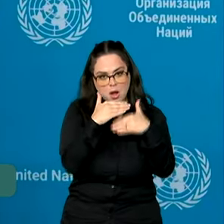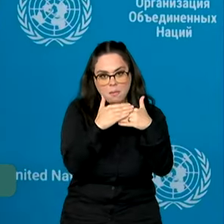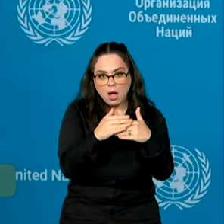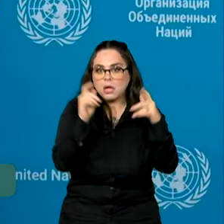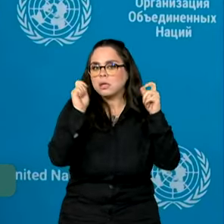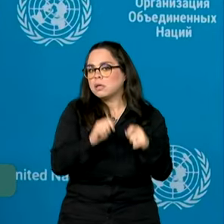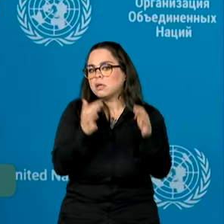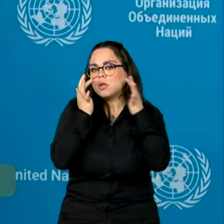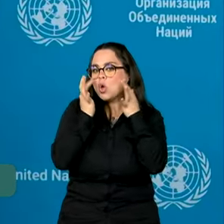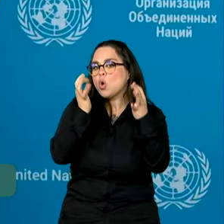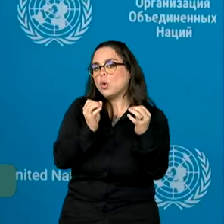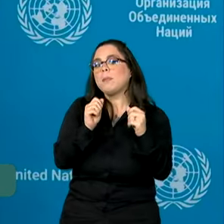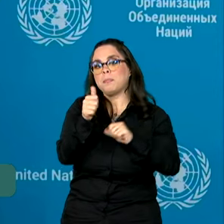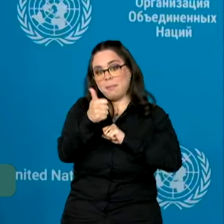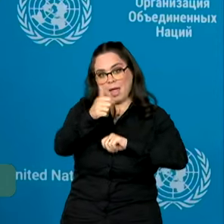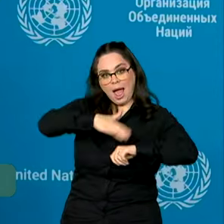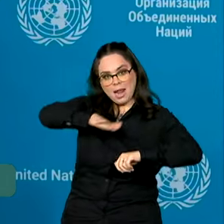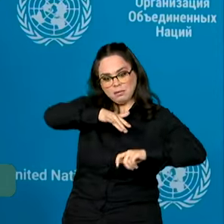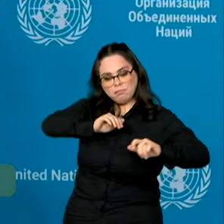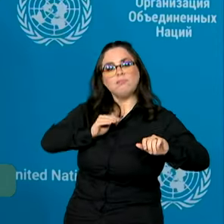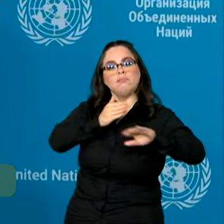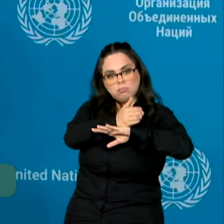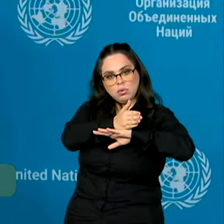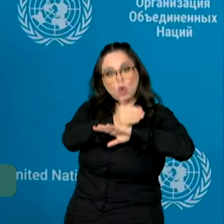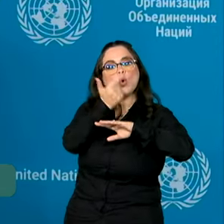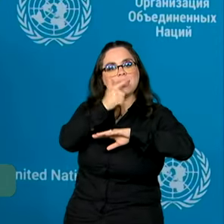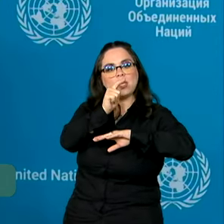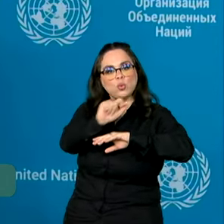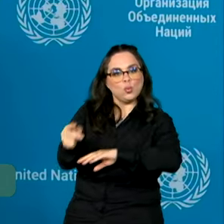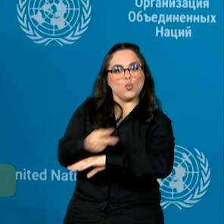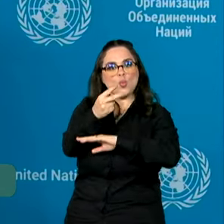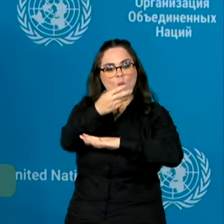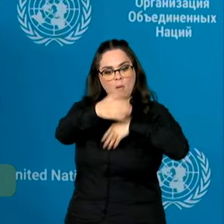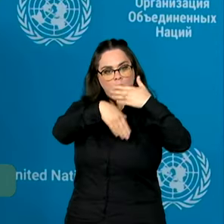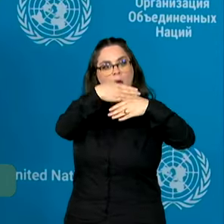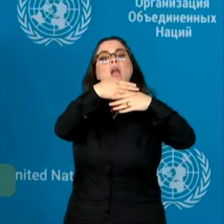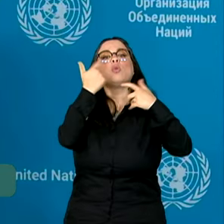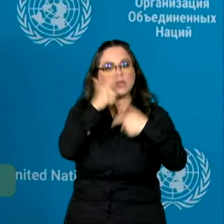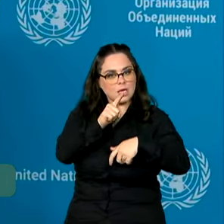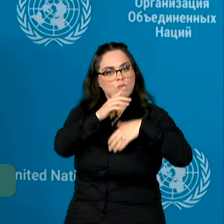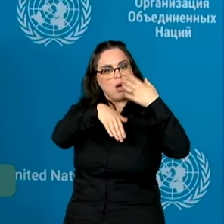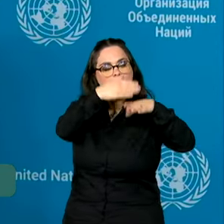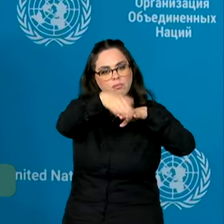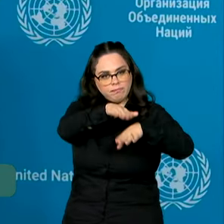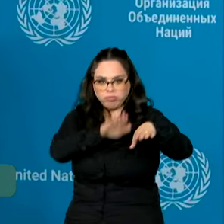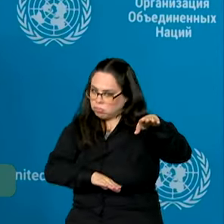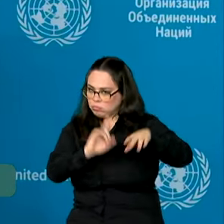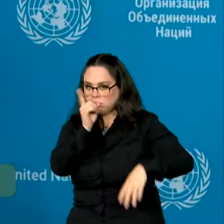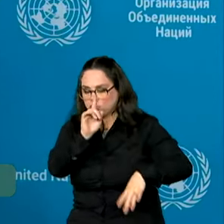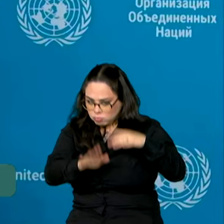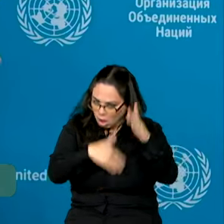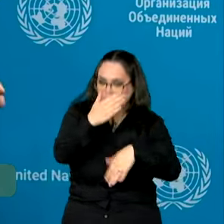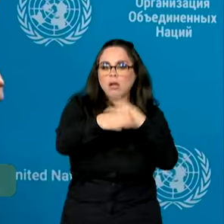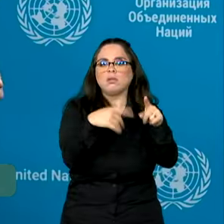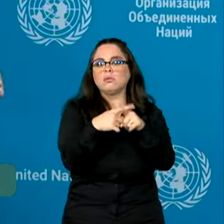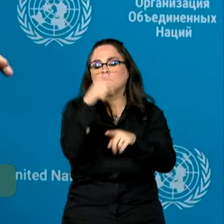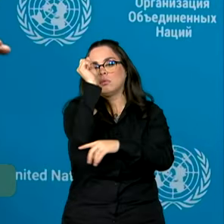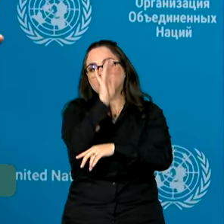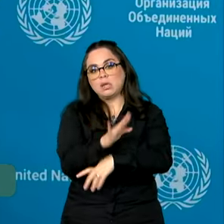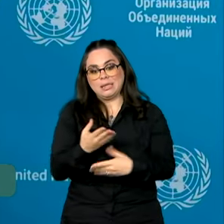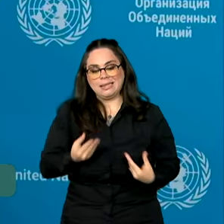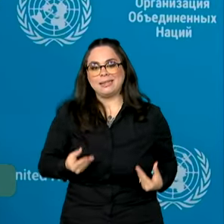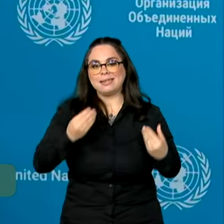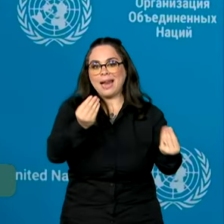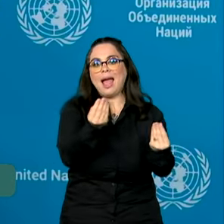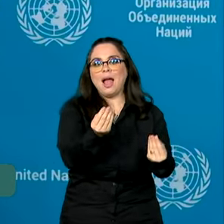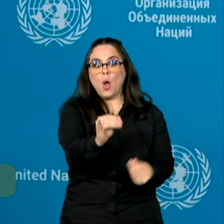fazer com que ele suba o segundo, que suba o terceiro, para que nunca retroceda. Porque o Brasil está dando uma